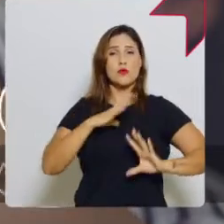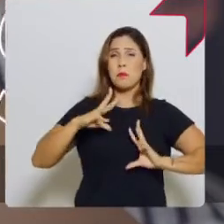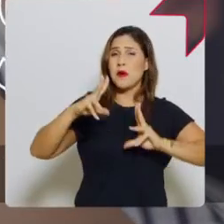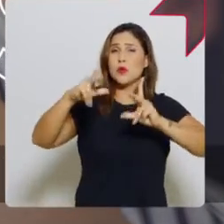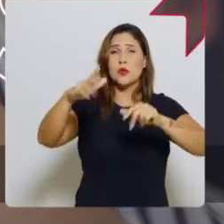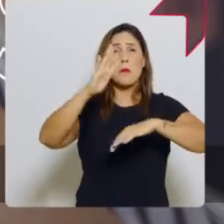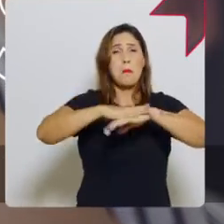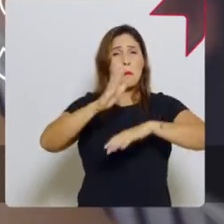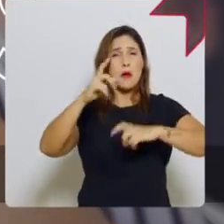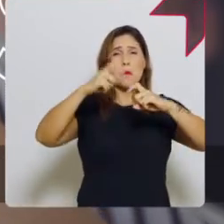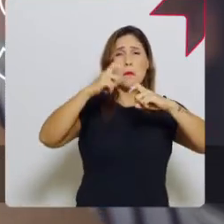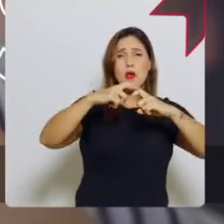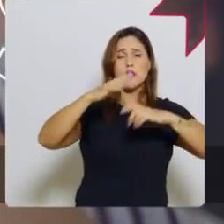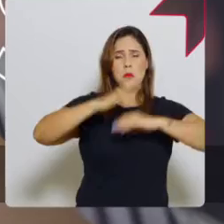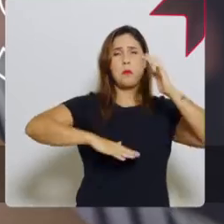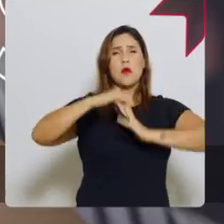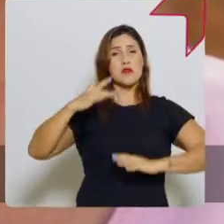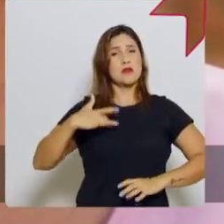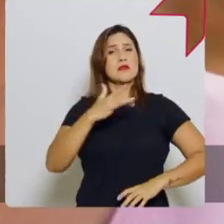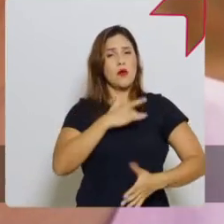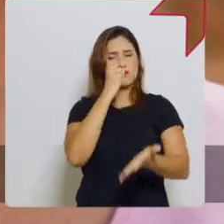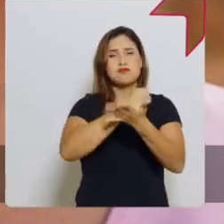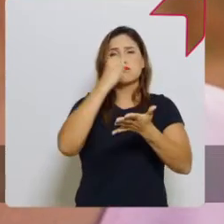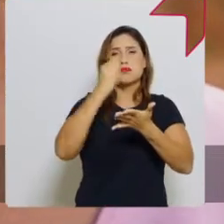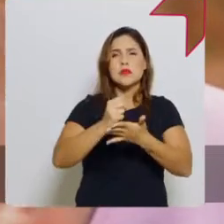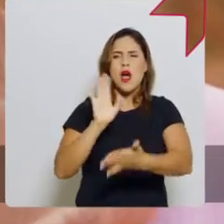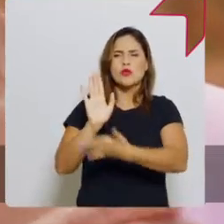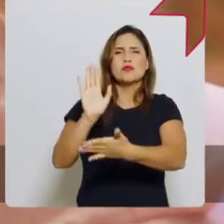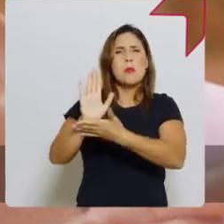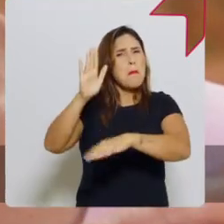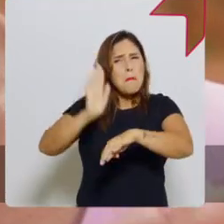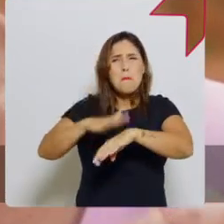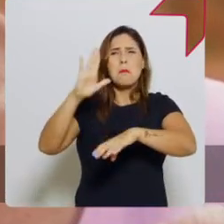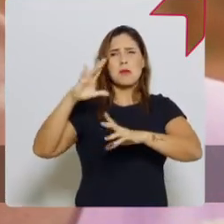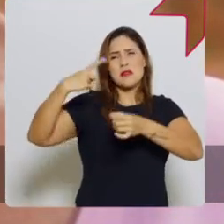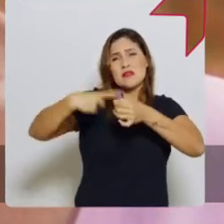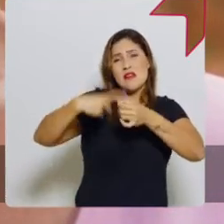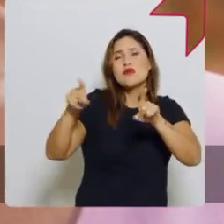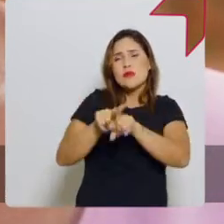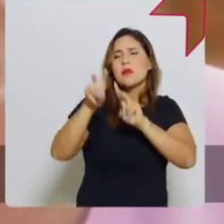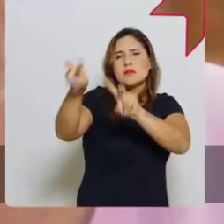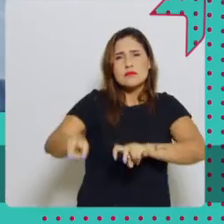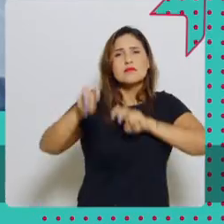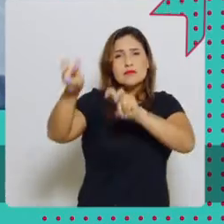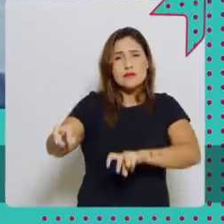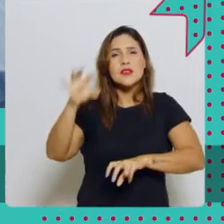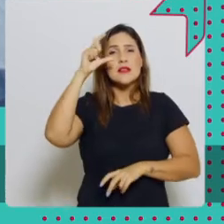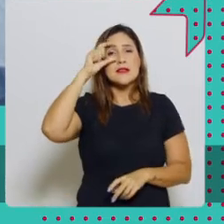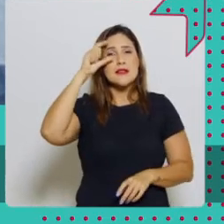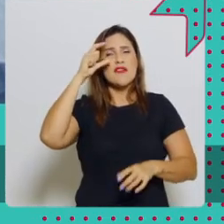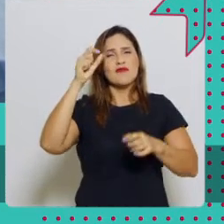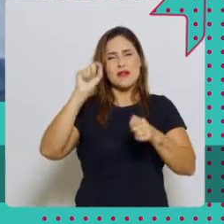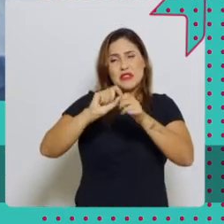mais médicos e profissionais de saúde serão contratados, reforçando o atendimento em toda a cidade e principalmente na zona rural. Zé ainda vai